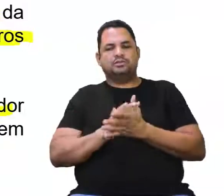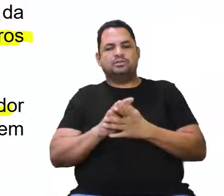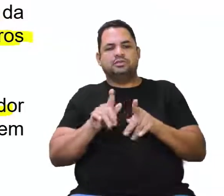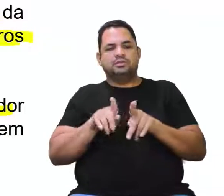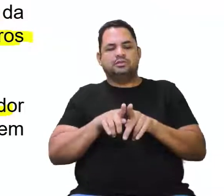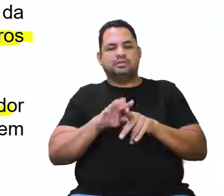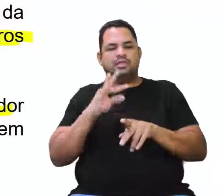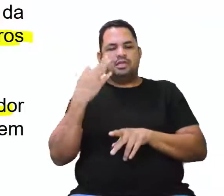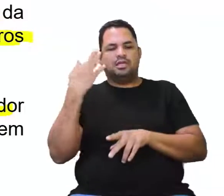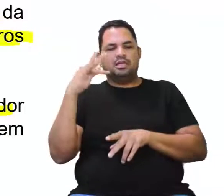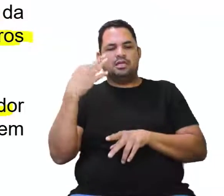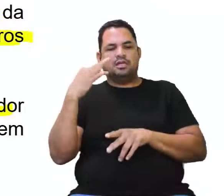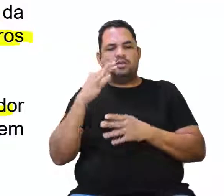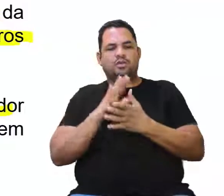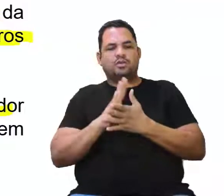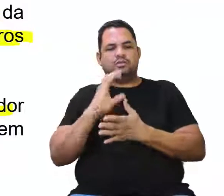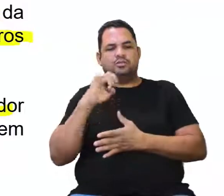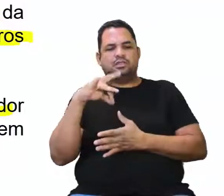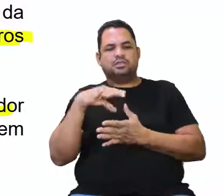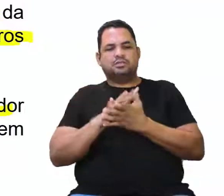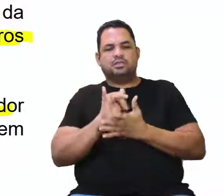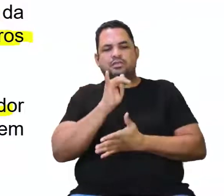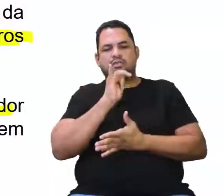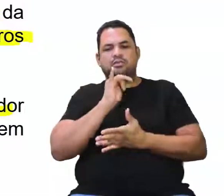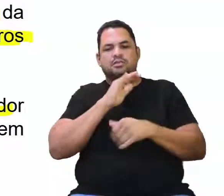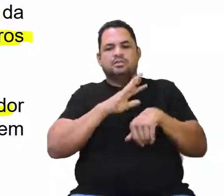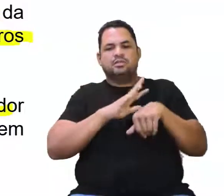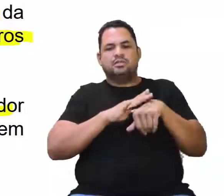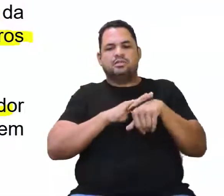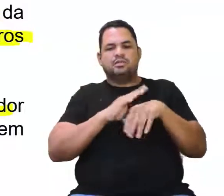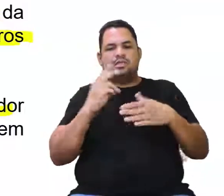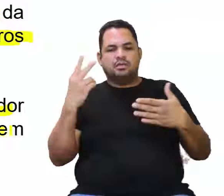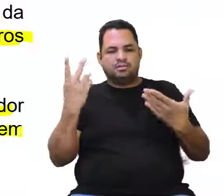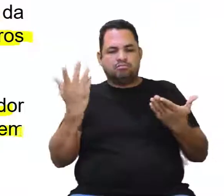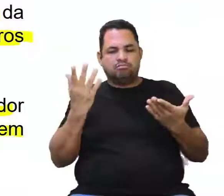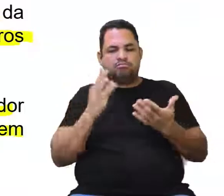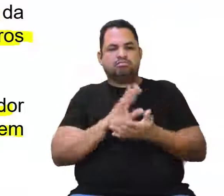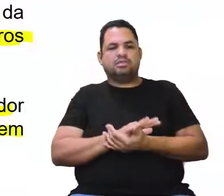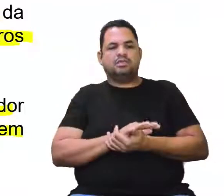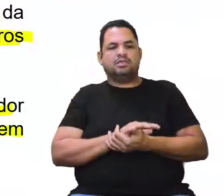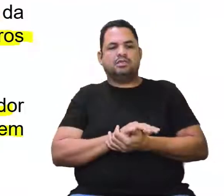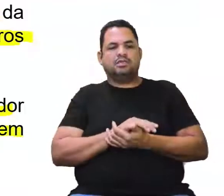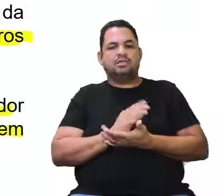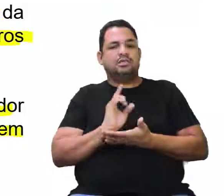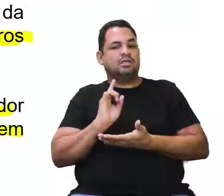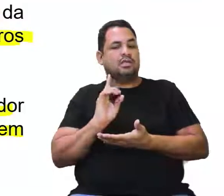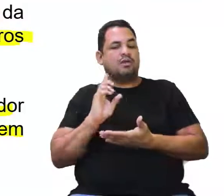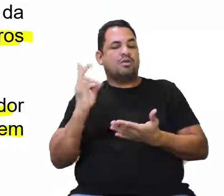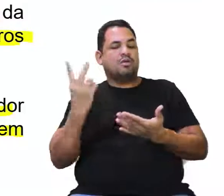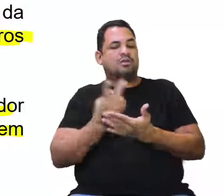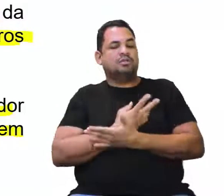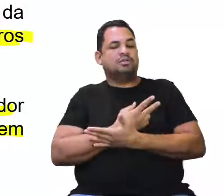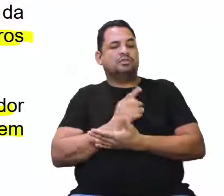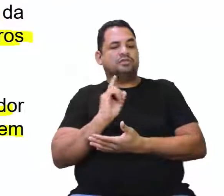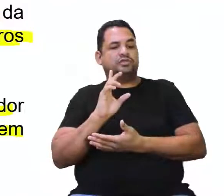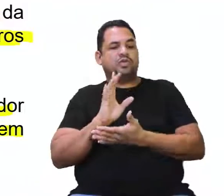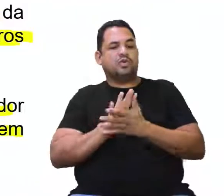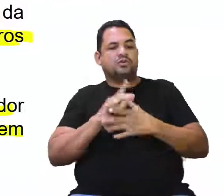a dor ciática são exemplos de doenças que acometem apenas os